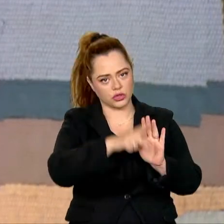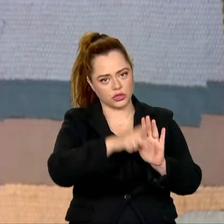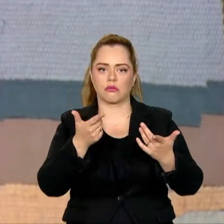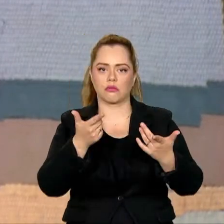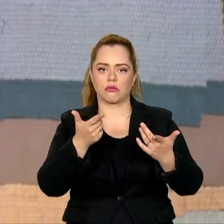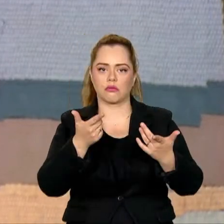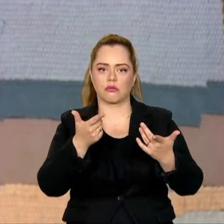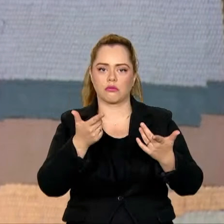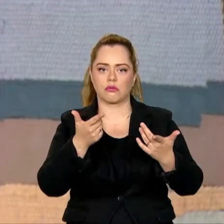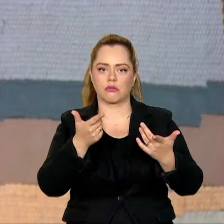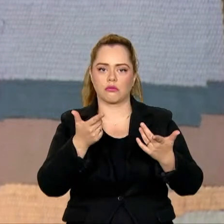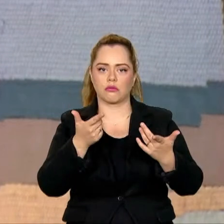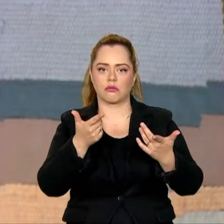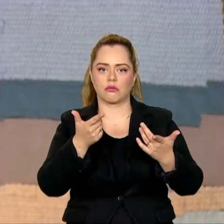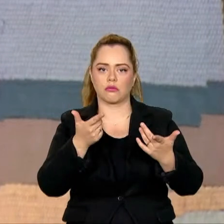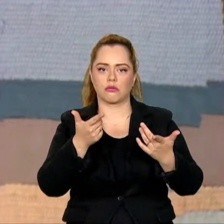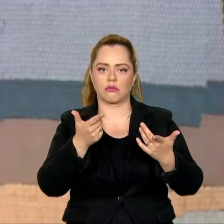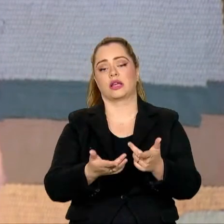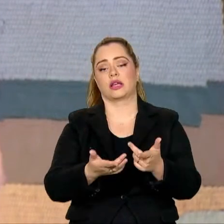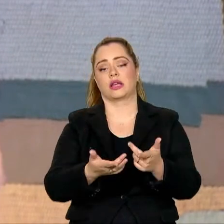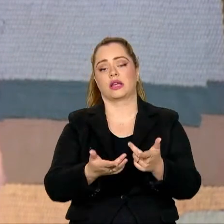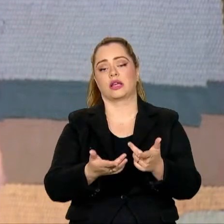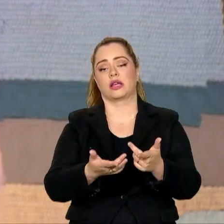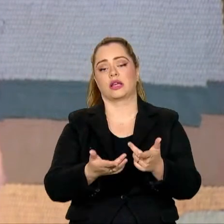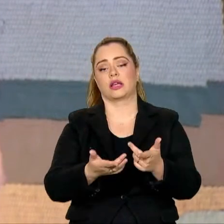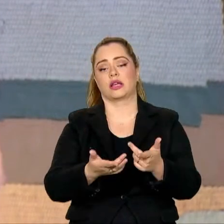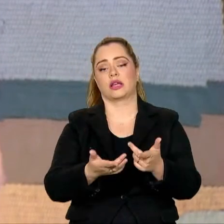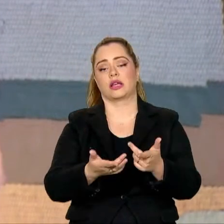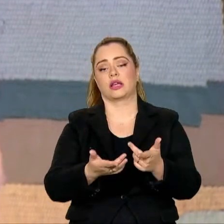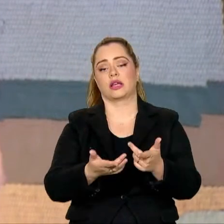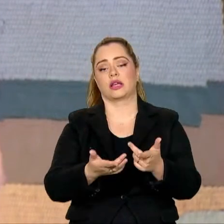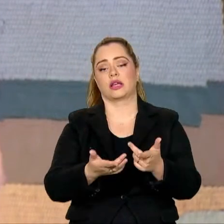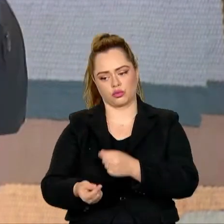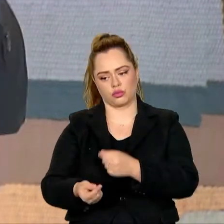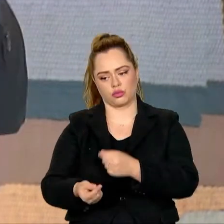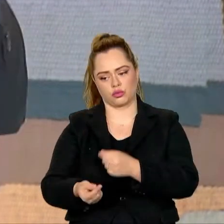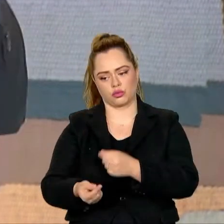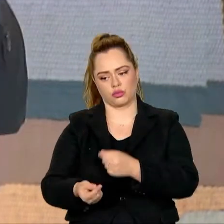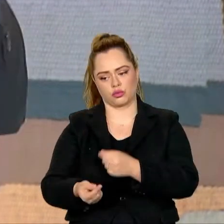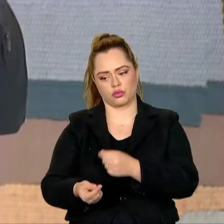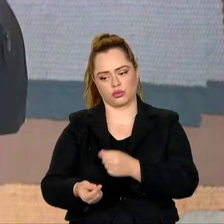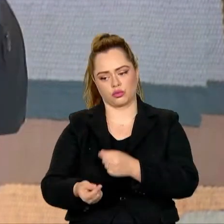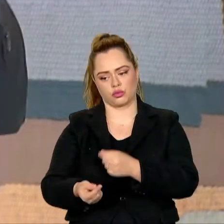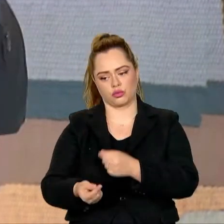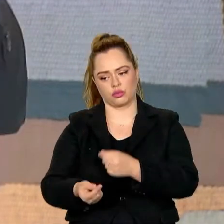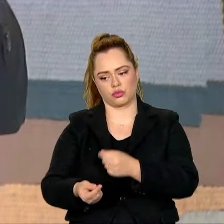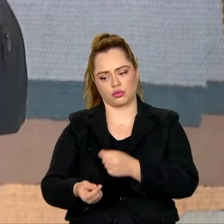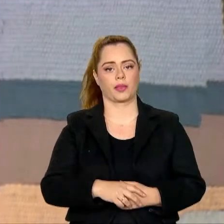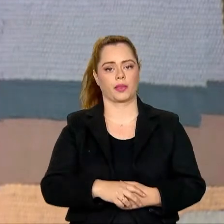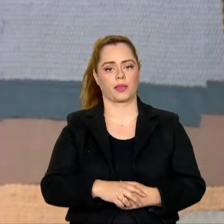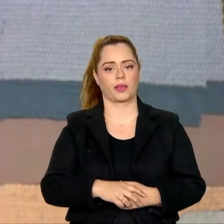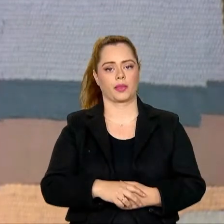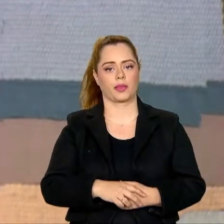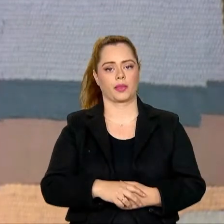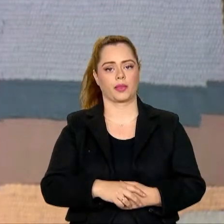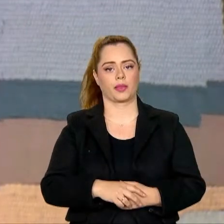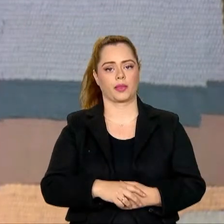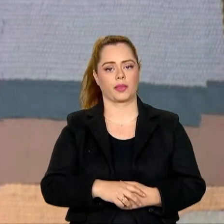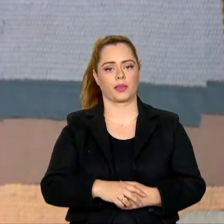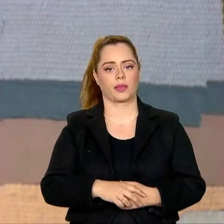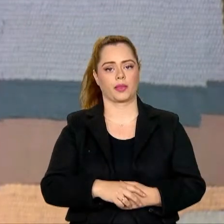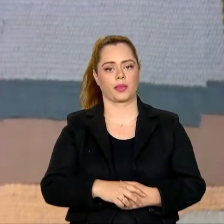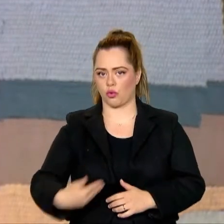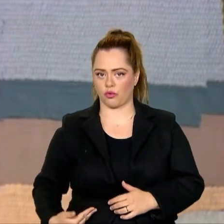a partir desse fundo verde. Então, a ideia é que tenhamos um fundo onde o governo lance títulos para que possa